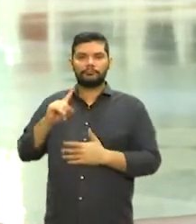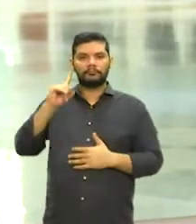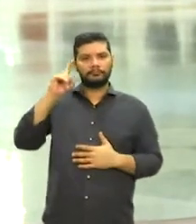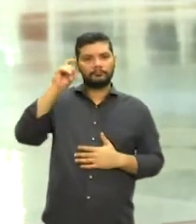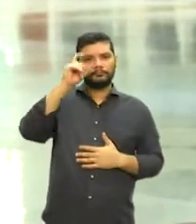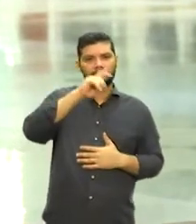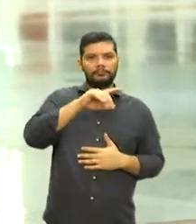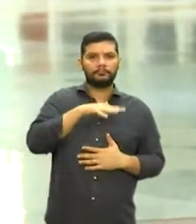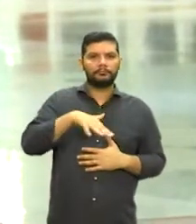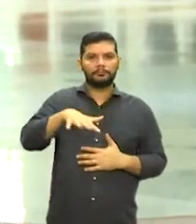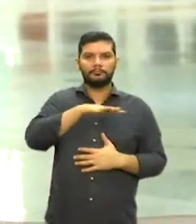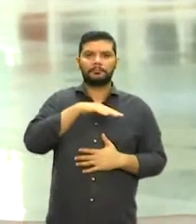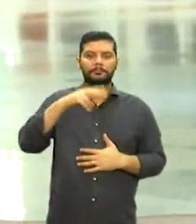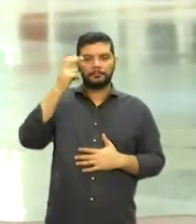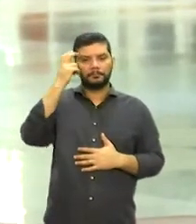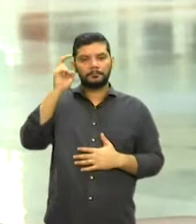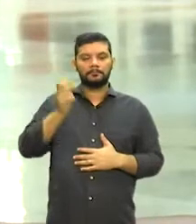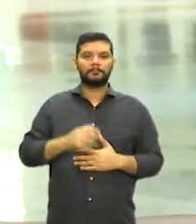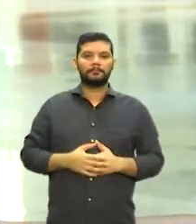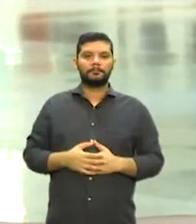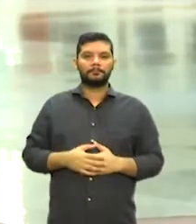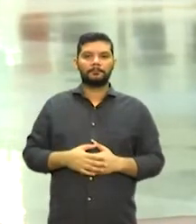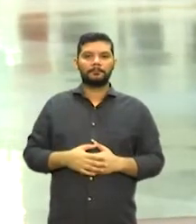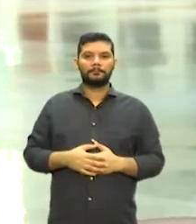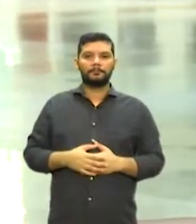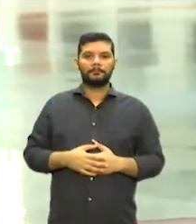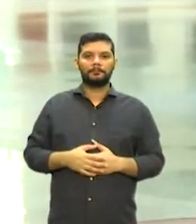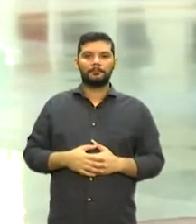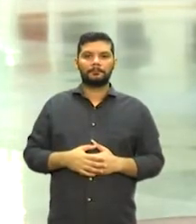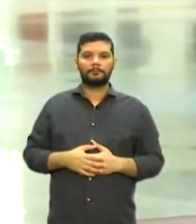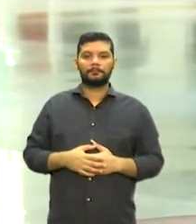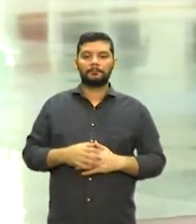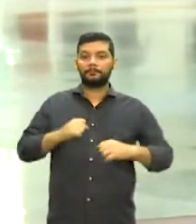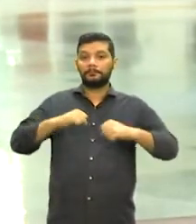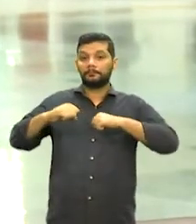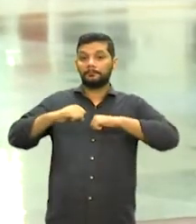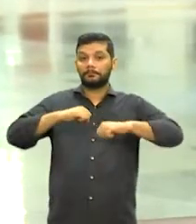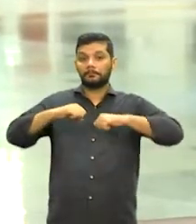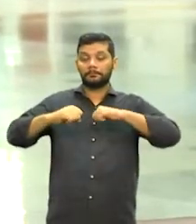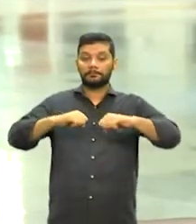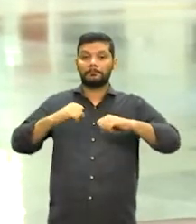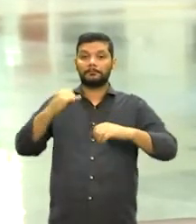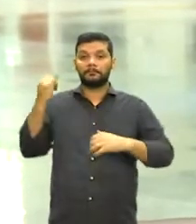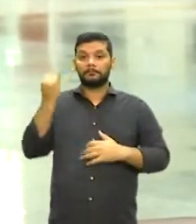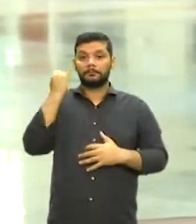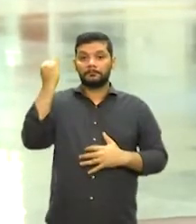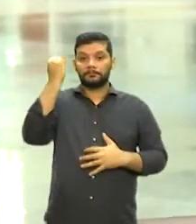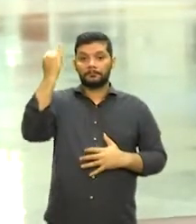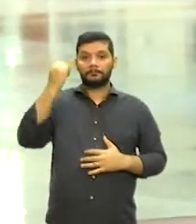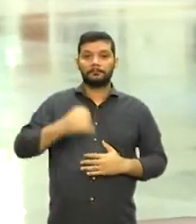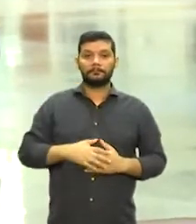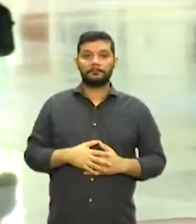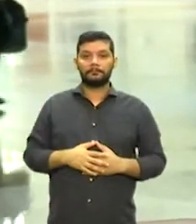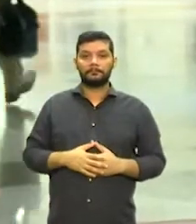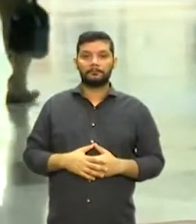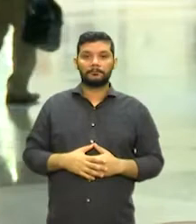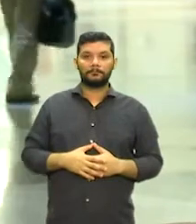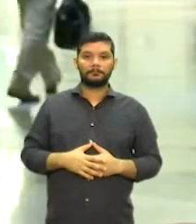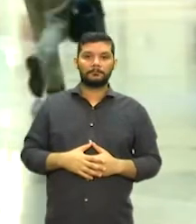setor cultural, e discutir isso é importante, né? Sobre esse